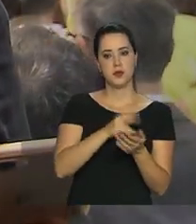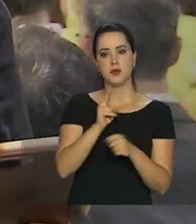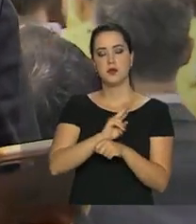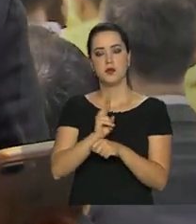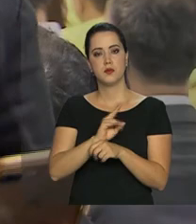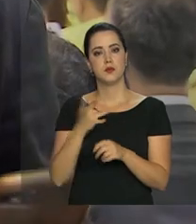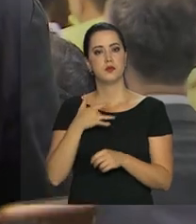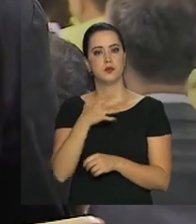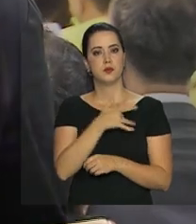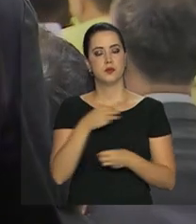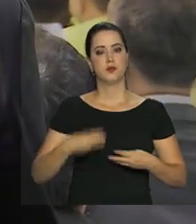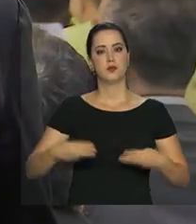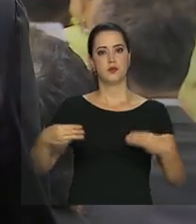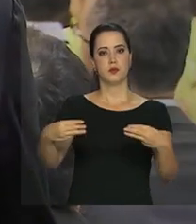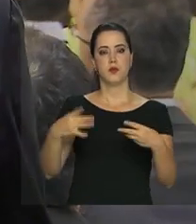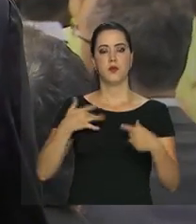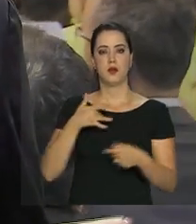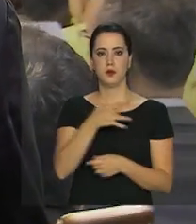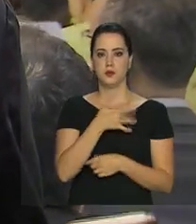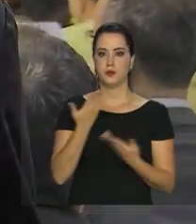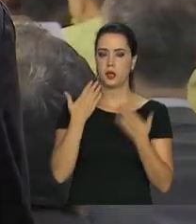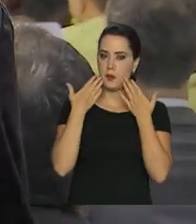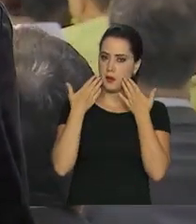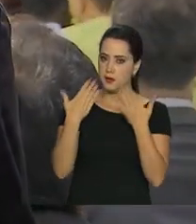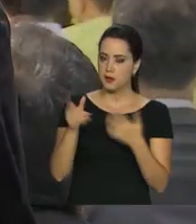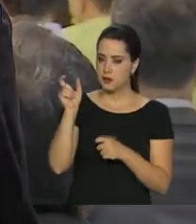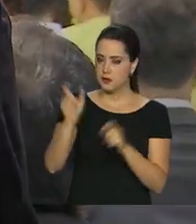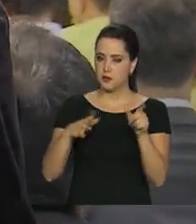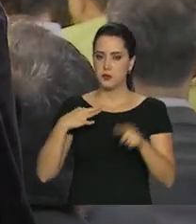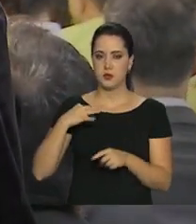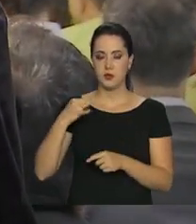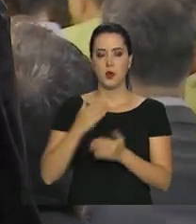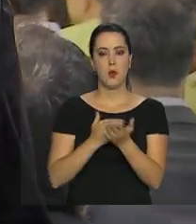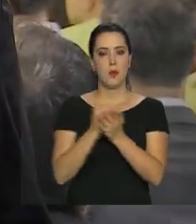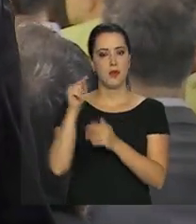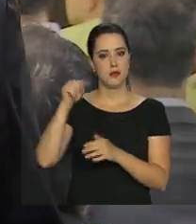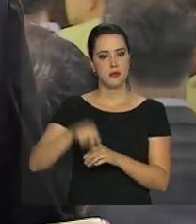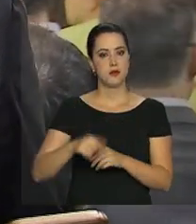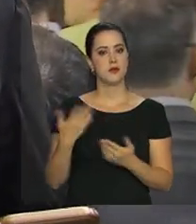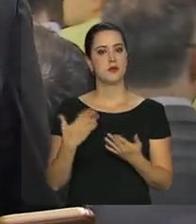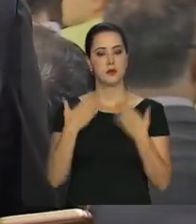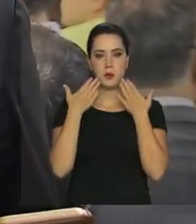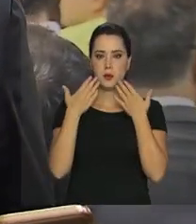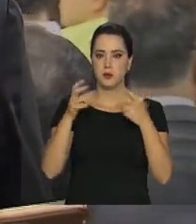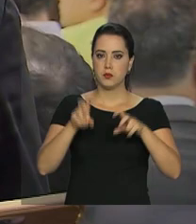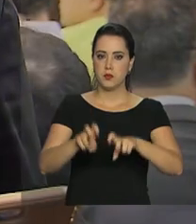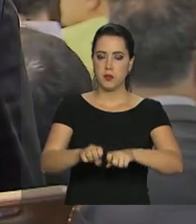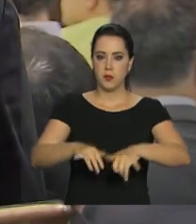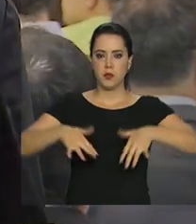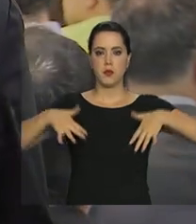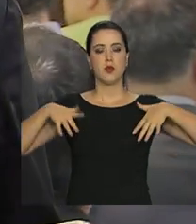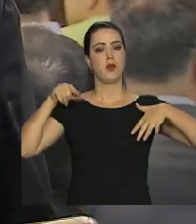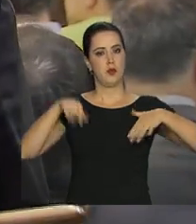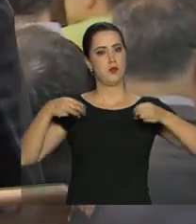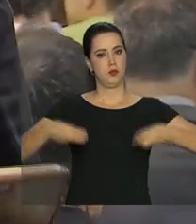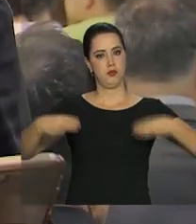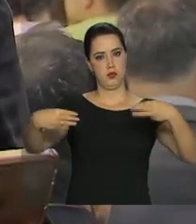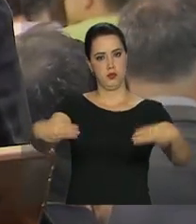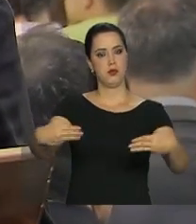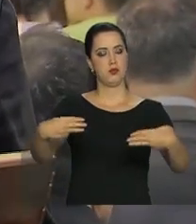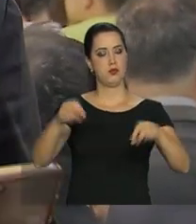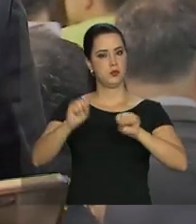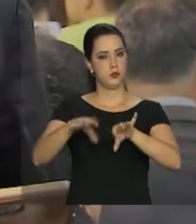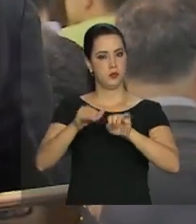do Ministério da Saúde. A cerimônia de apresentação dos voluntários começa daqui a pouquinho aqui no auditório do Ministério da Educação em Brasília e ele vai contar